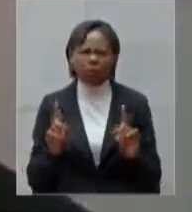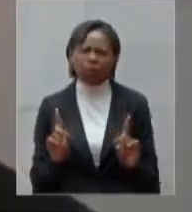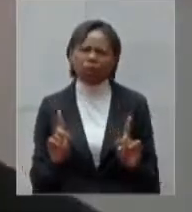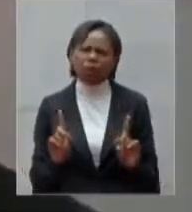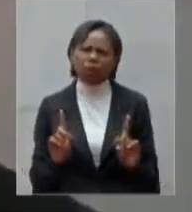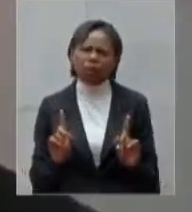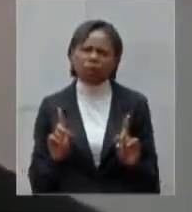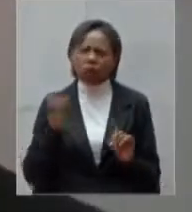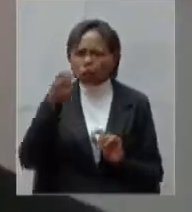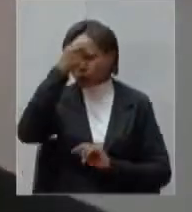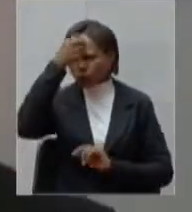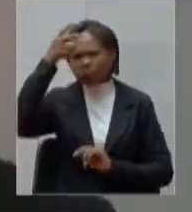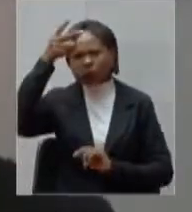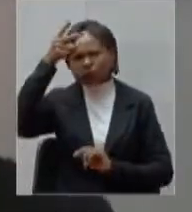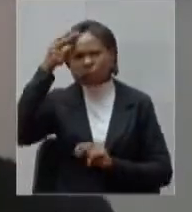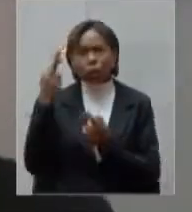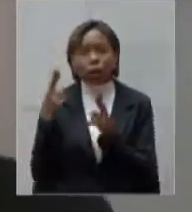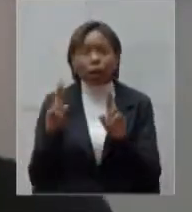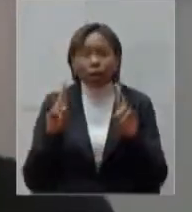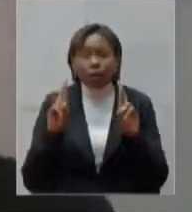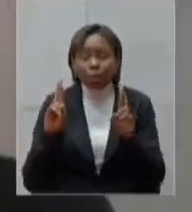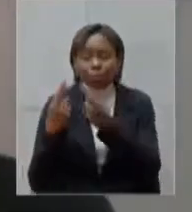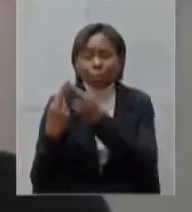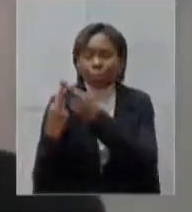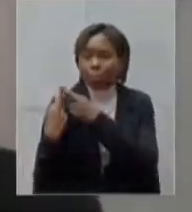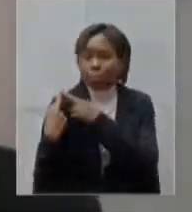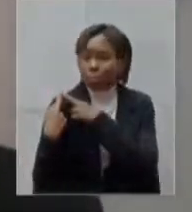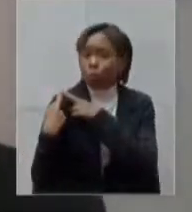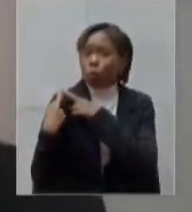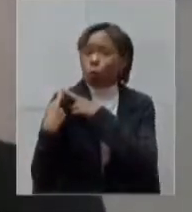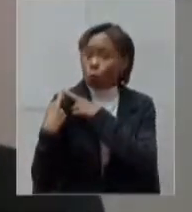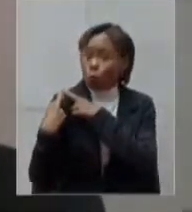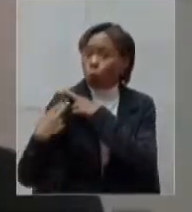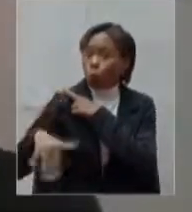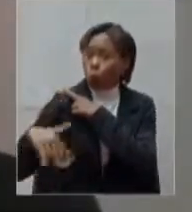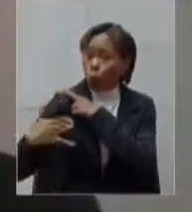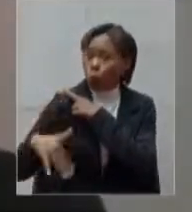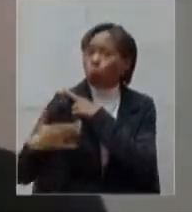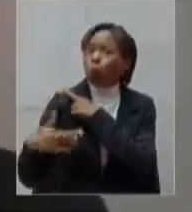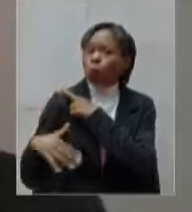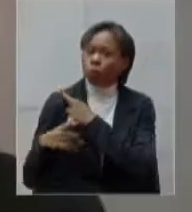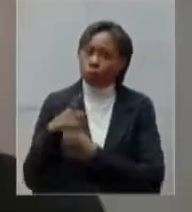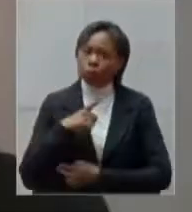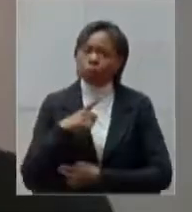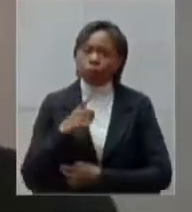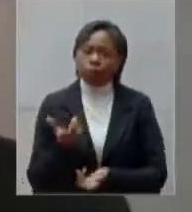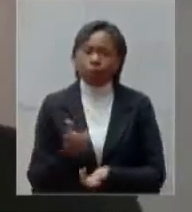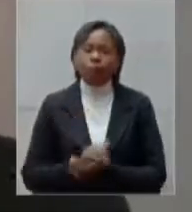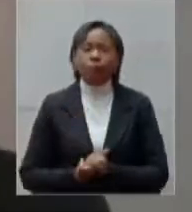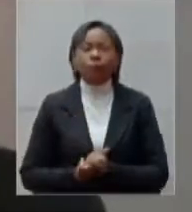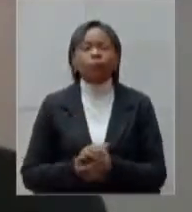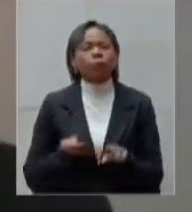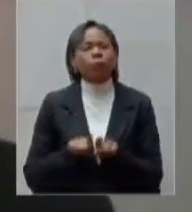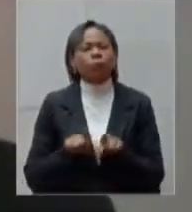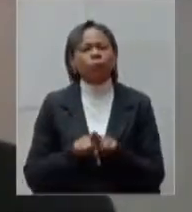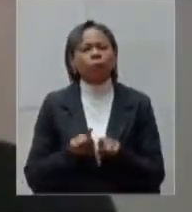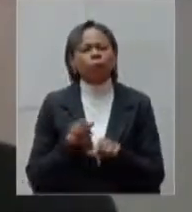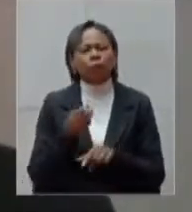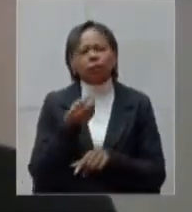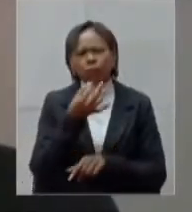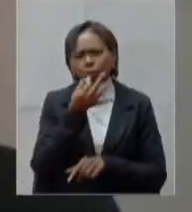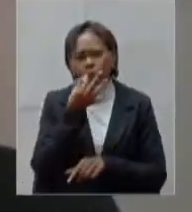que estão aí agora com a responsabilidade muito grande em cima dos ombros e eu quero chamar atenção aqui também para